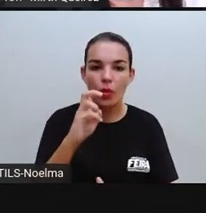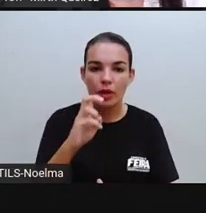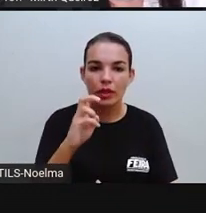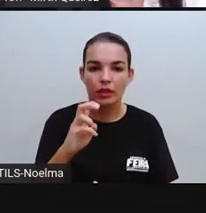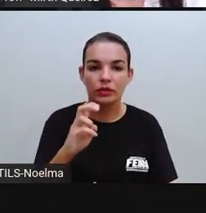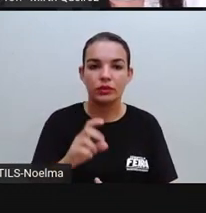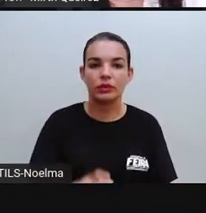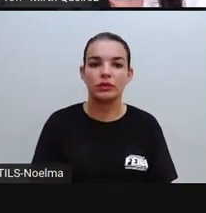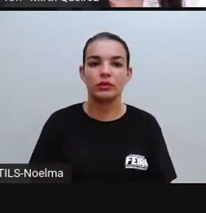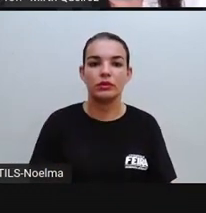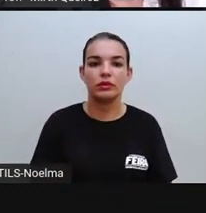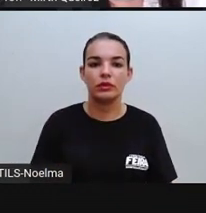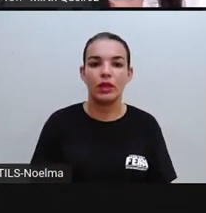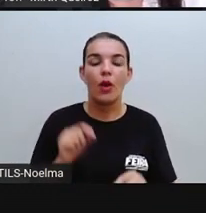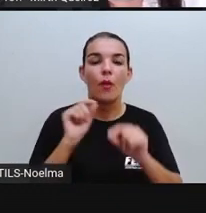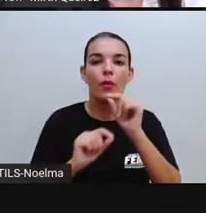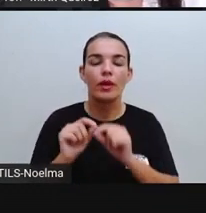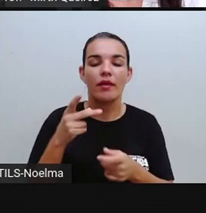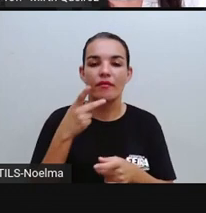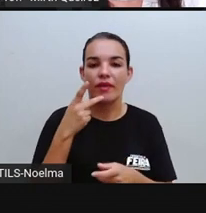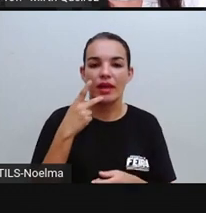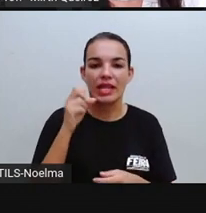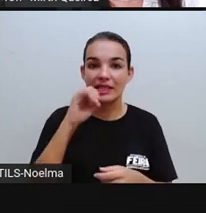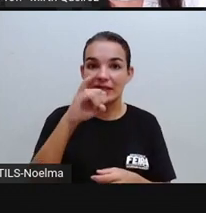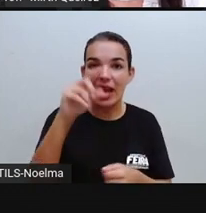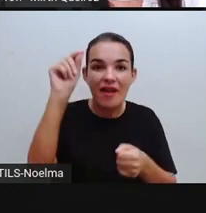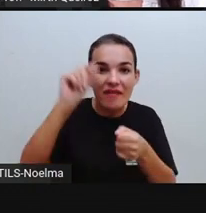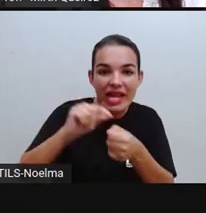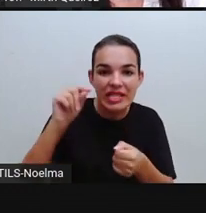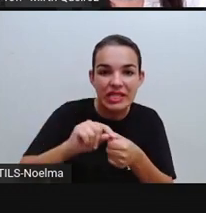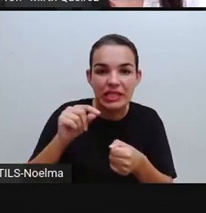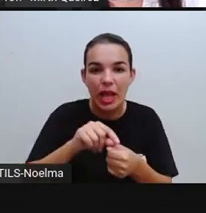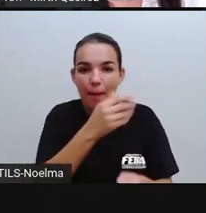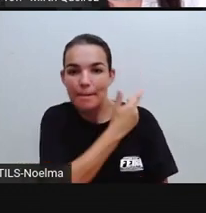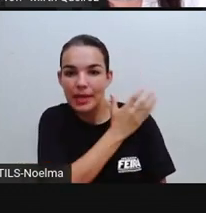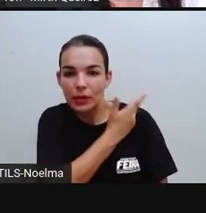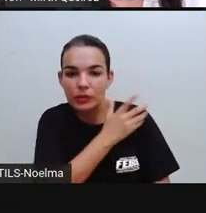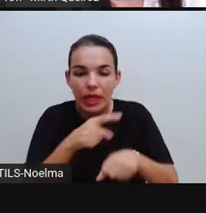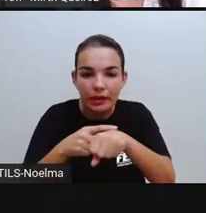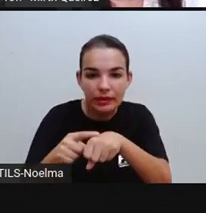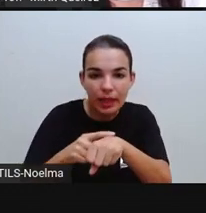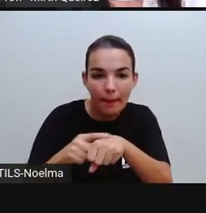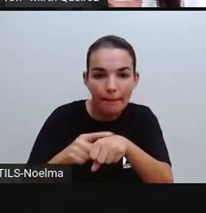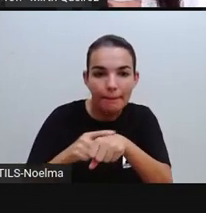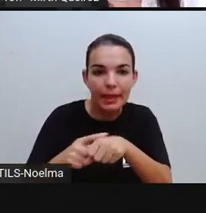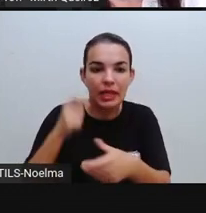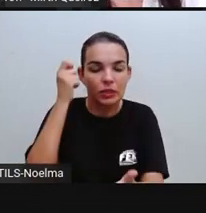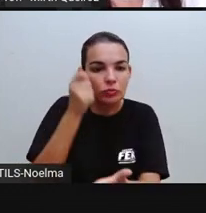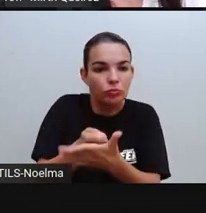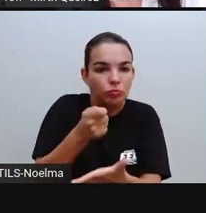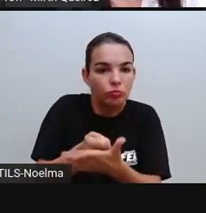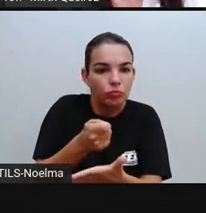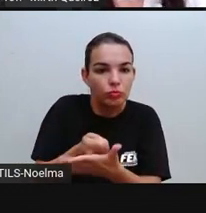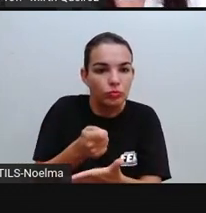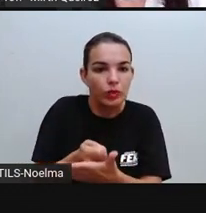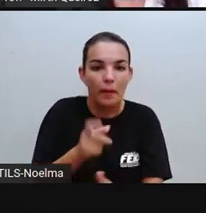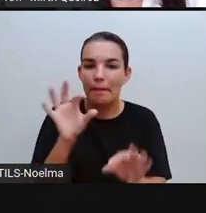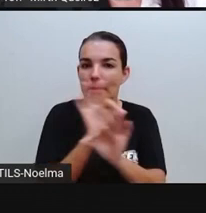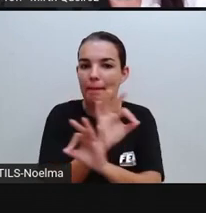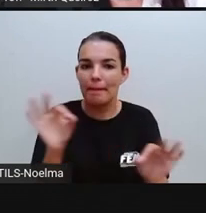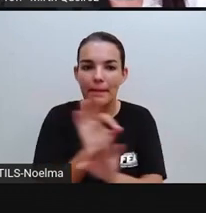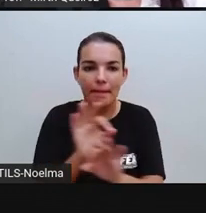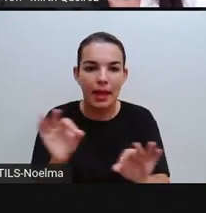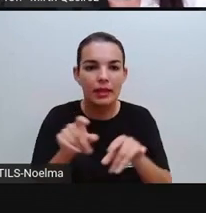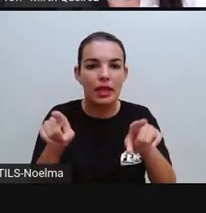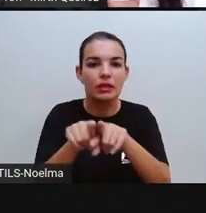racismo constitui crime inafiançável e imprespetível, sujeito apenas de recusão nos termos da lei. Ou